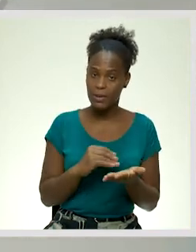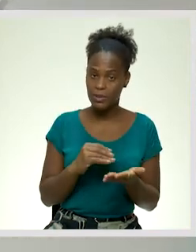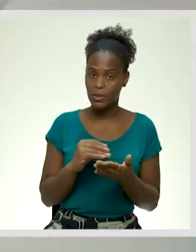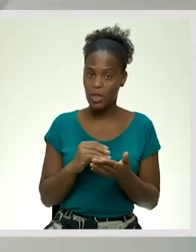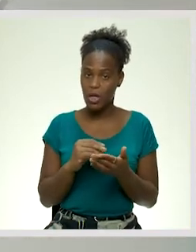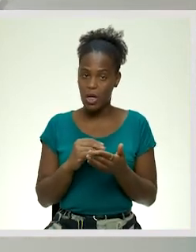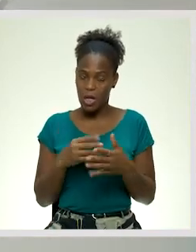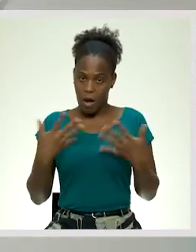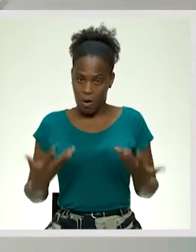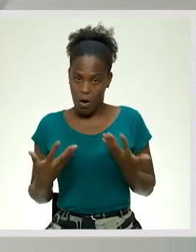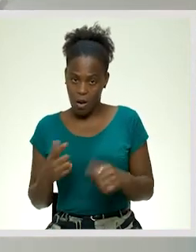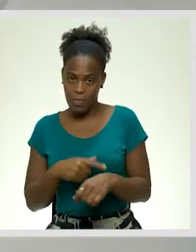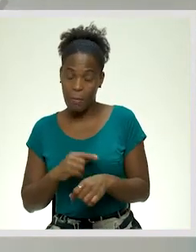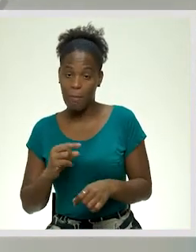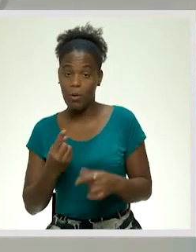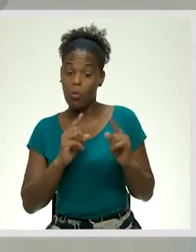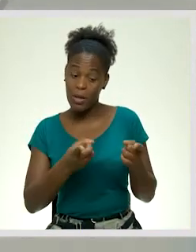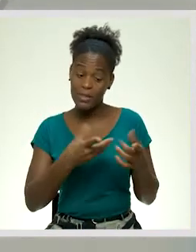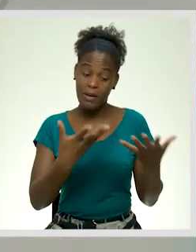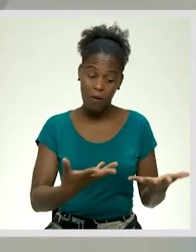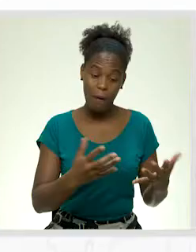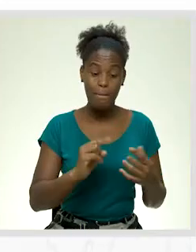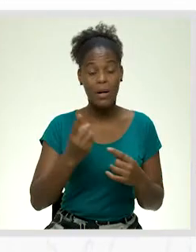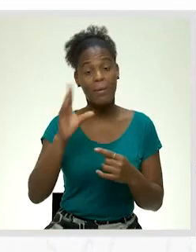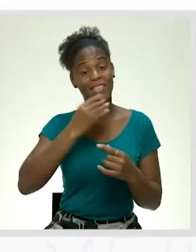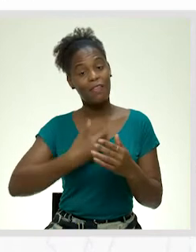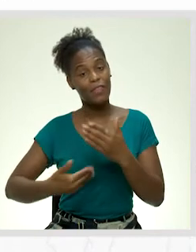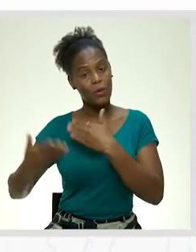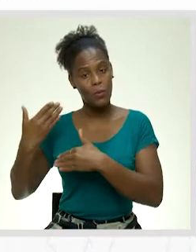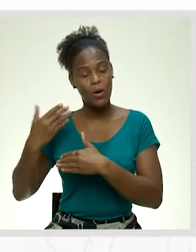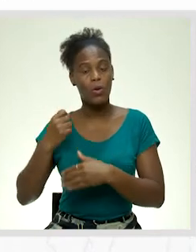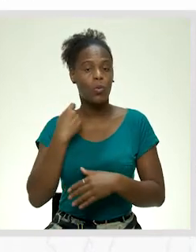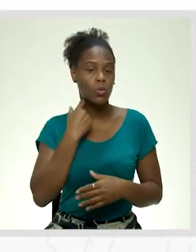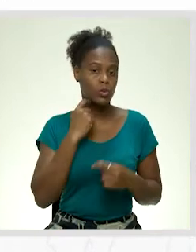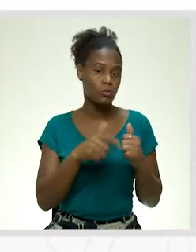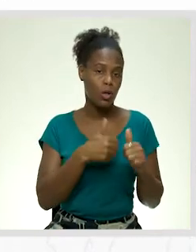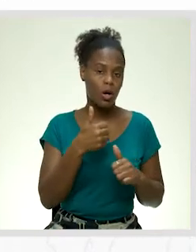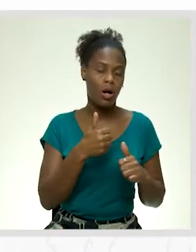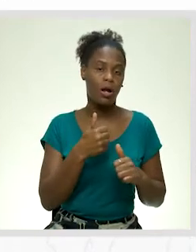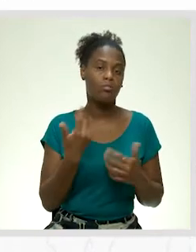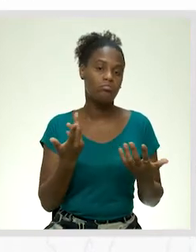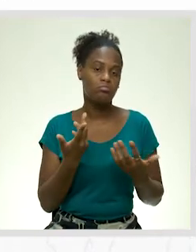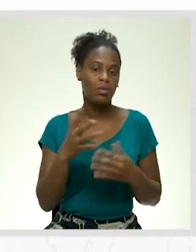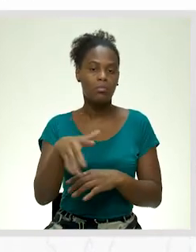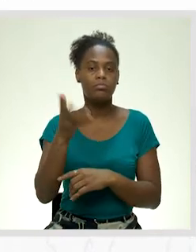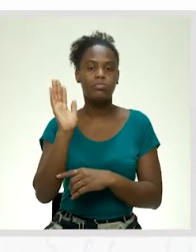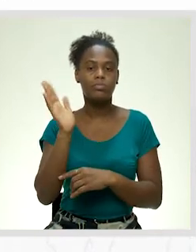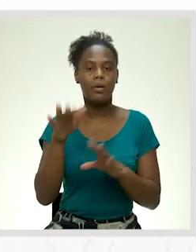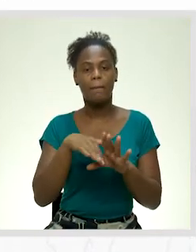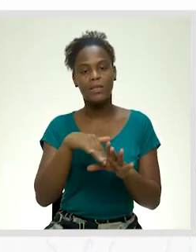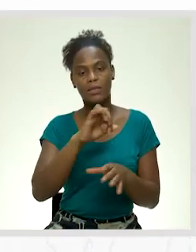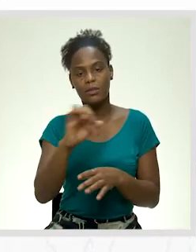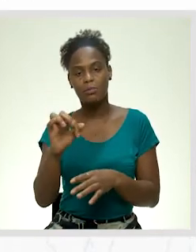recente para o mais antigo. Cursos de aprofissiamento, seminários, participaste,